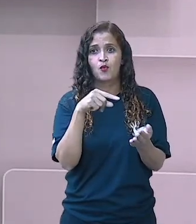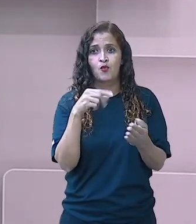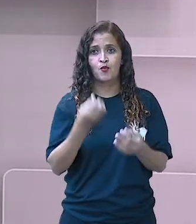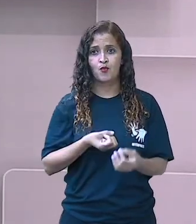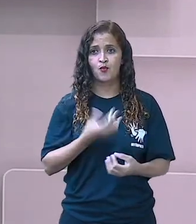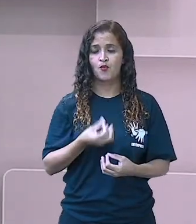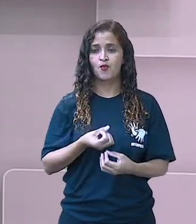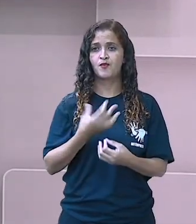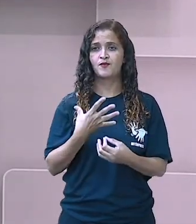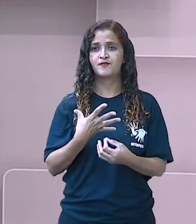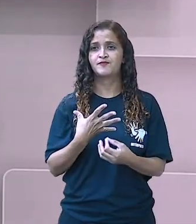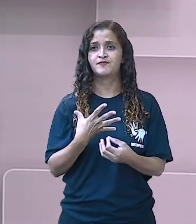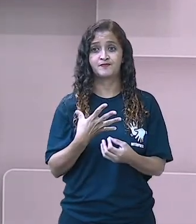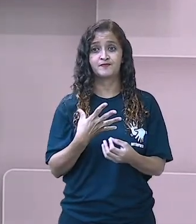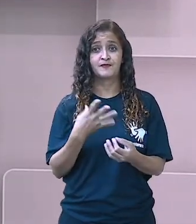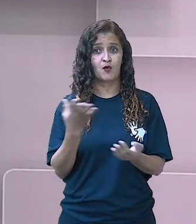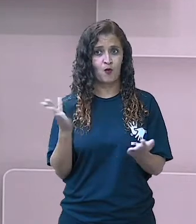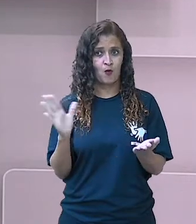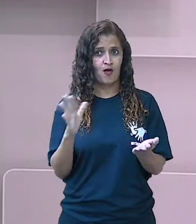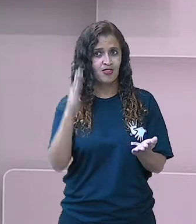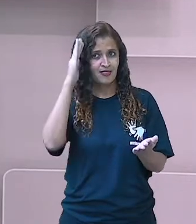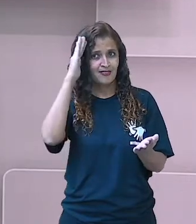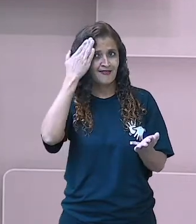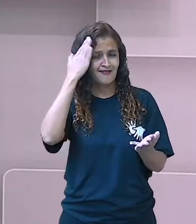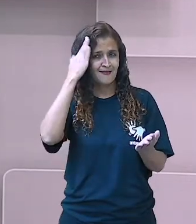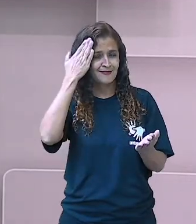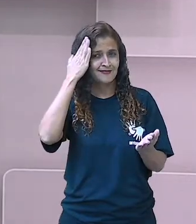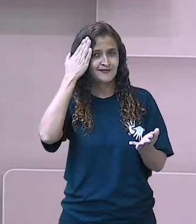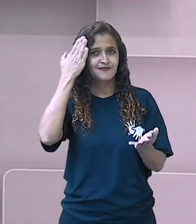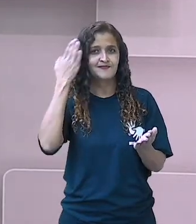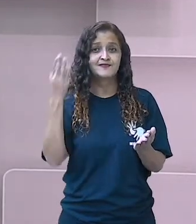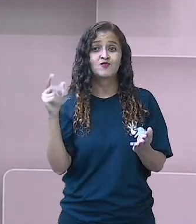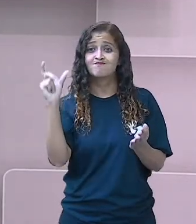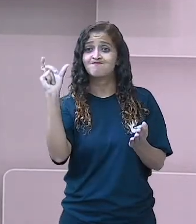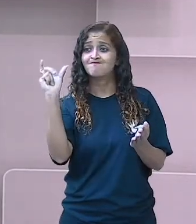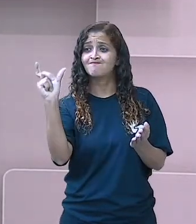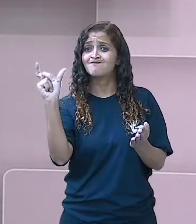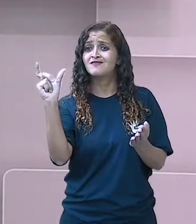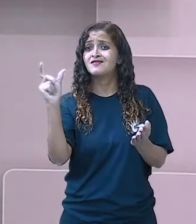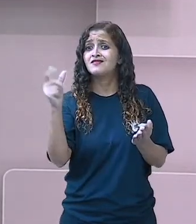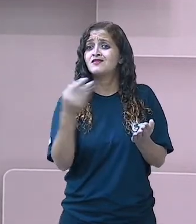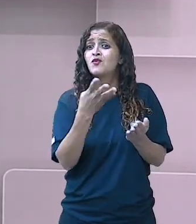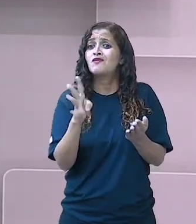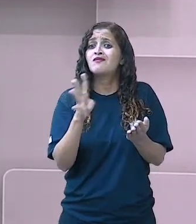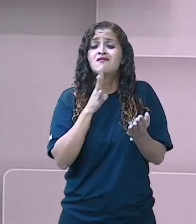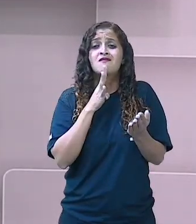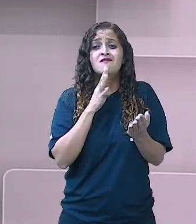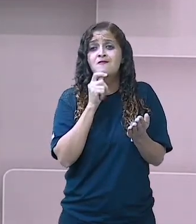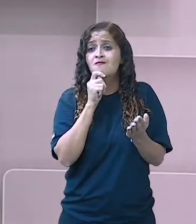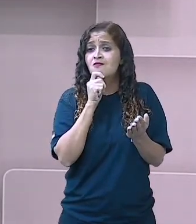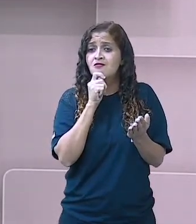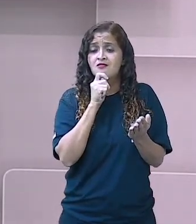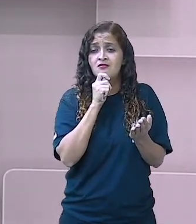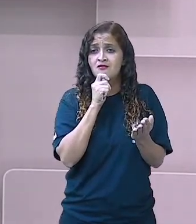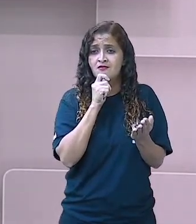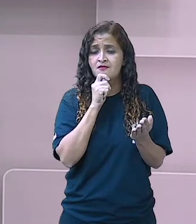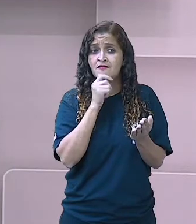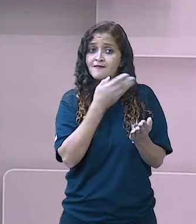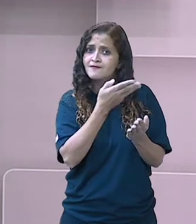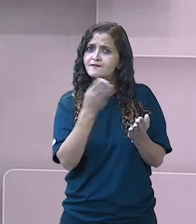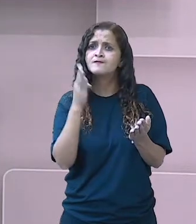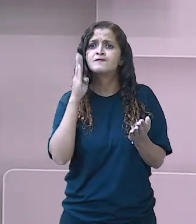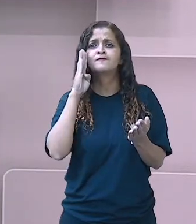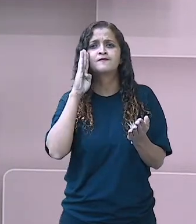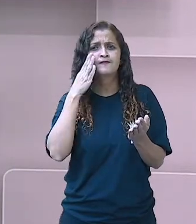da Cecília Meireles, a gente vai fazer uma interpretação. Às vezes, tem palavras aqui que você não conhece. A gente vai tentar entender